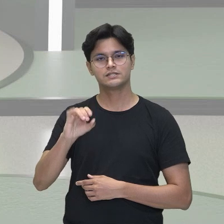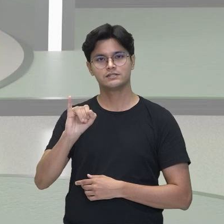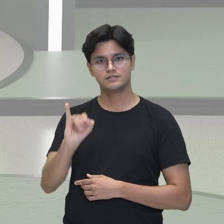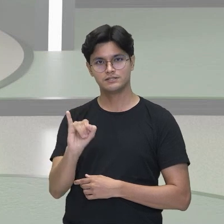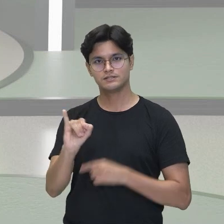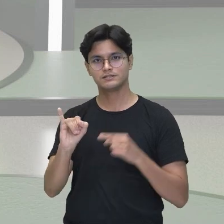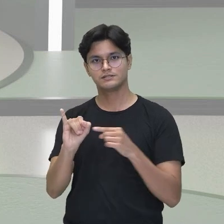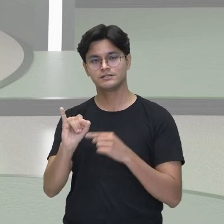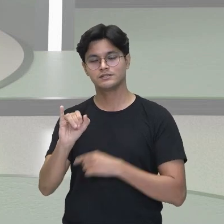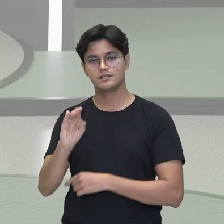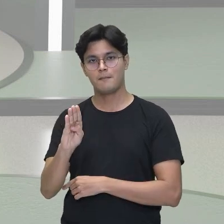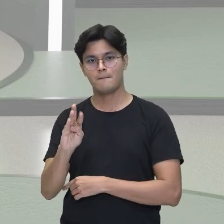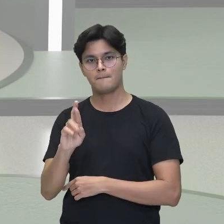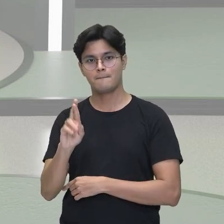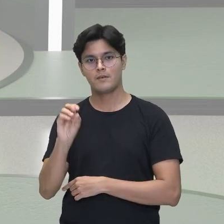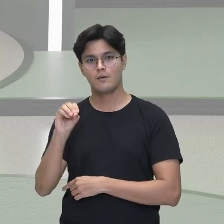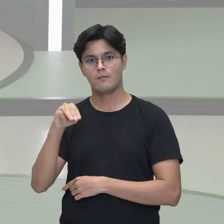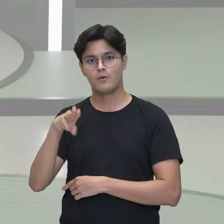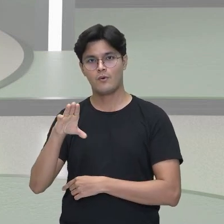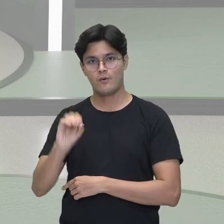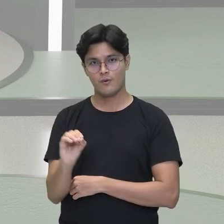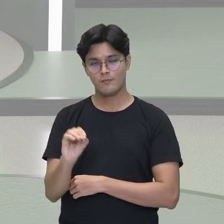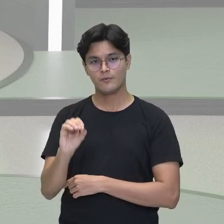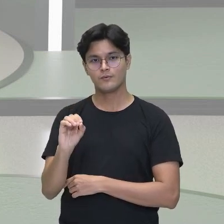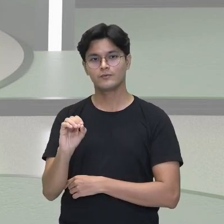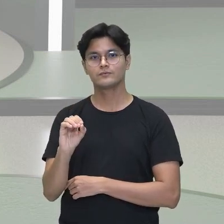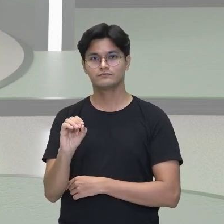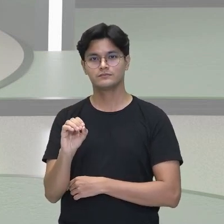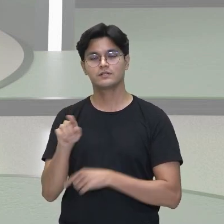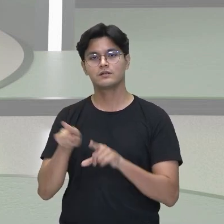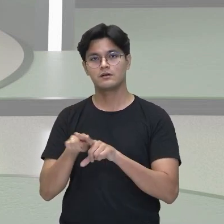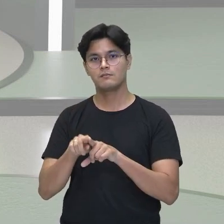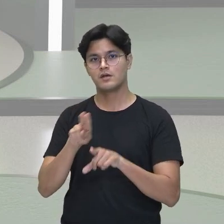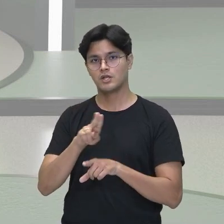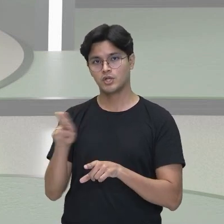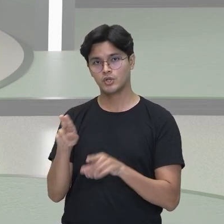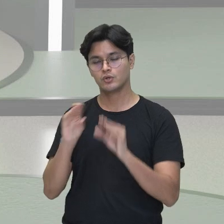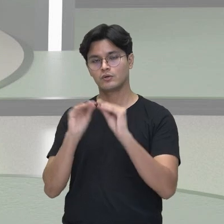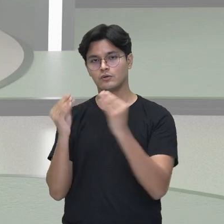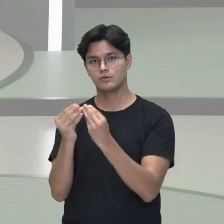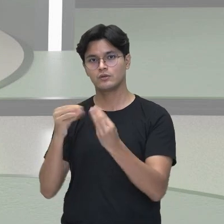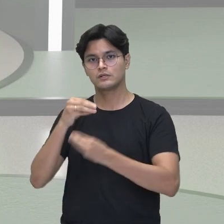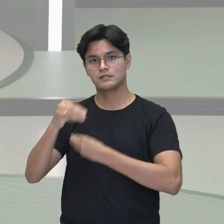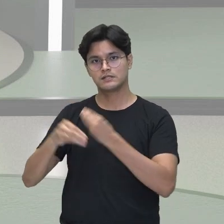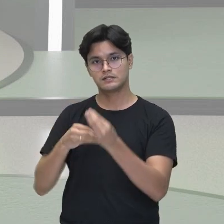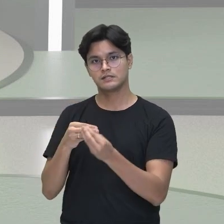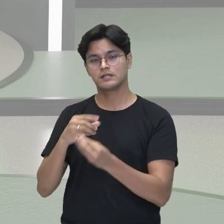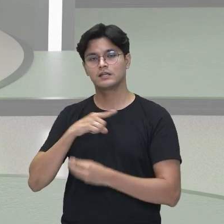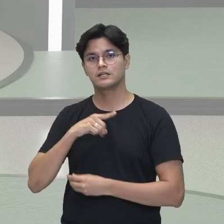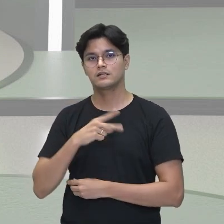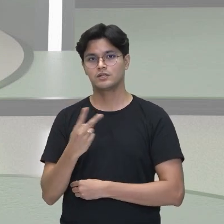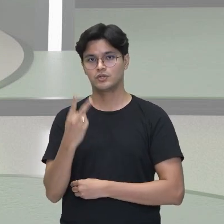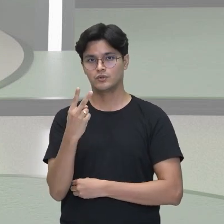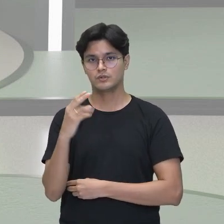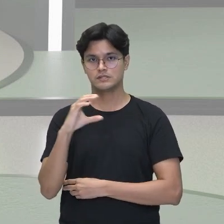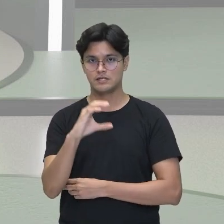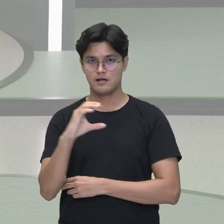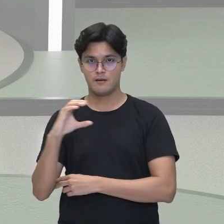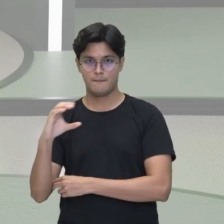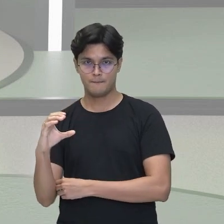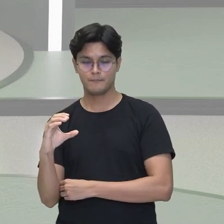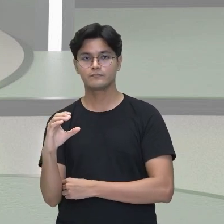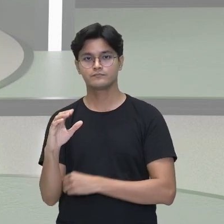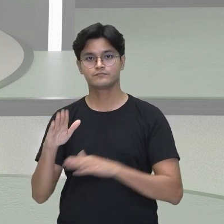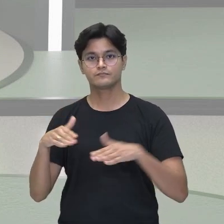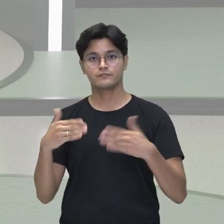de bromo. E o nome do composto? Eu tenho dois carbonos. O prefixo